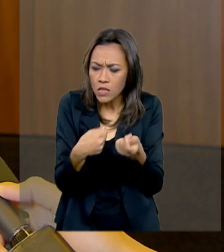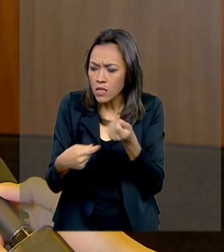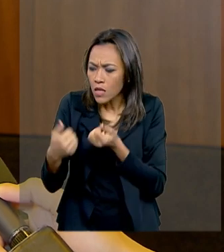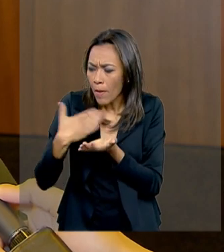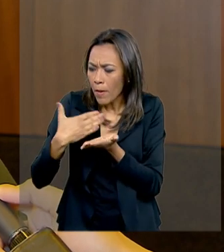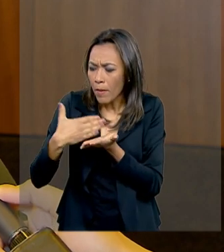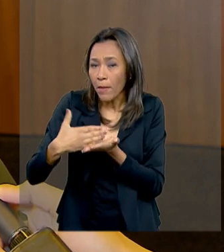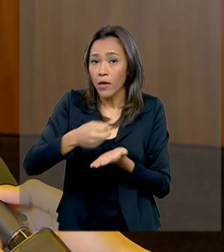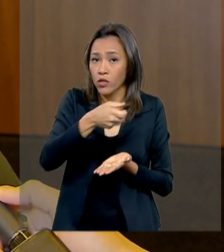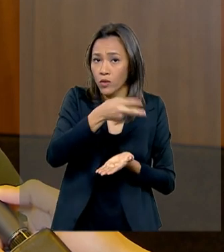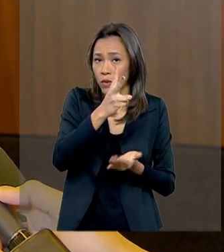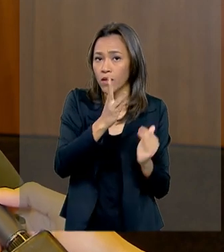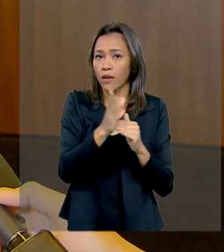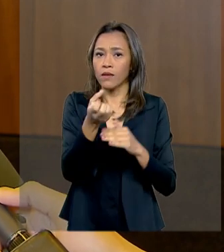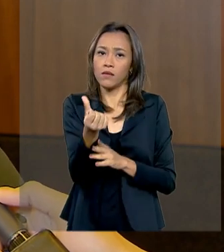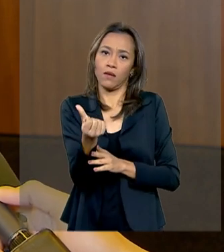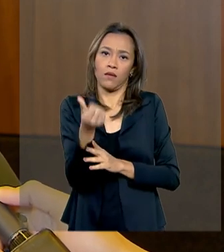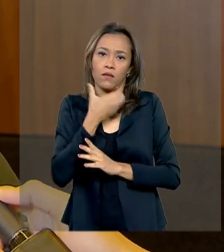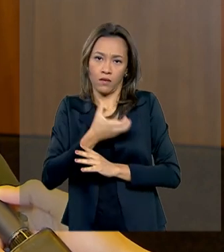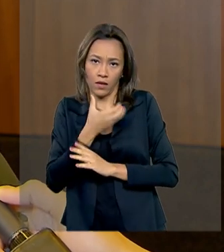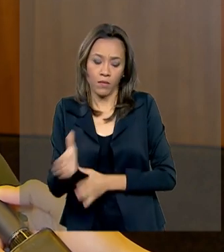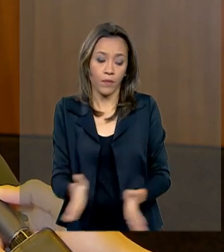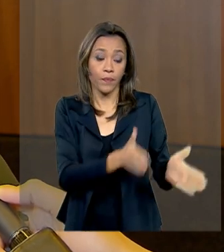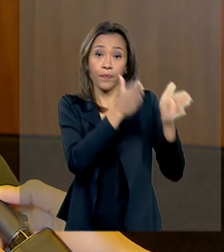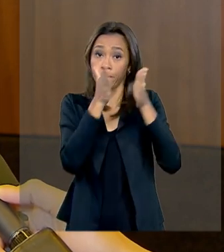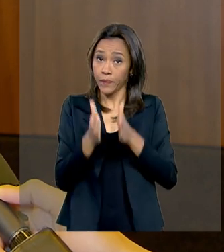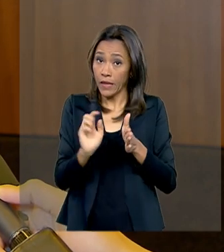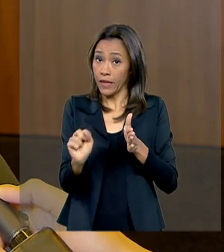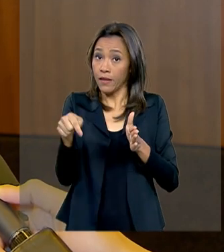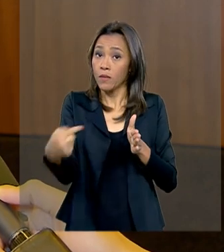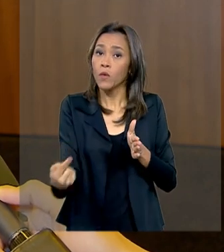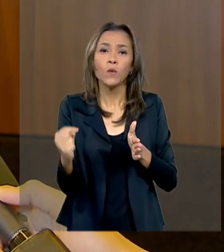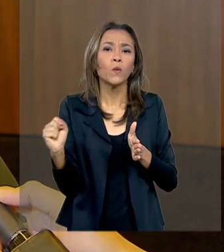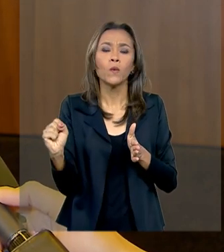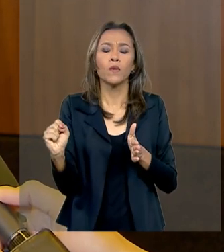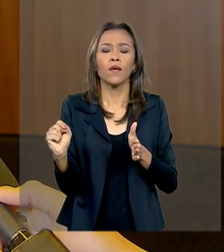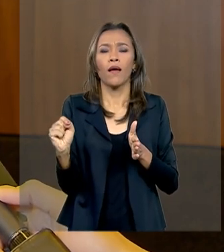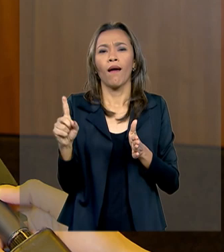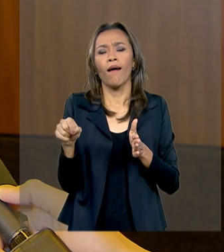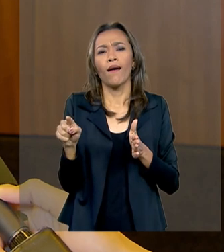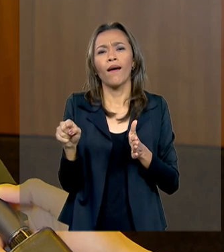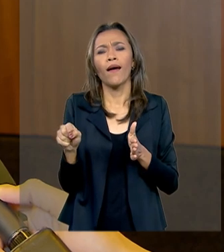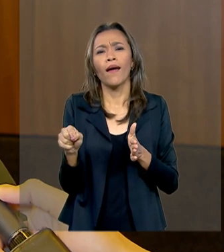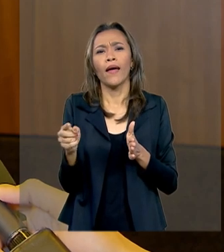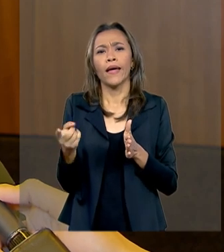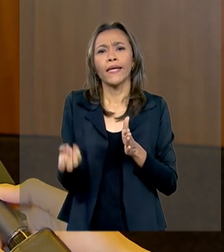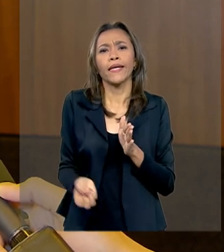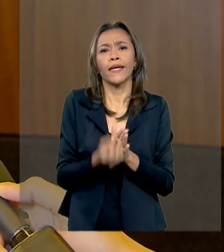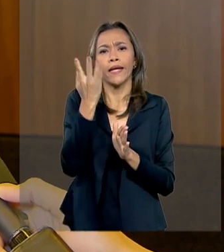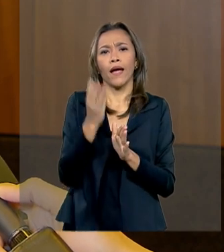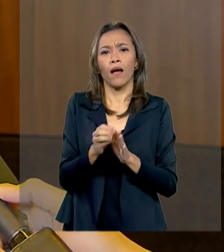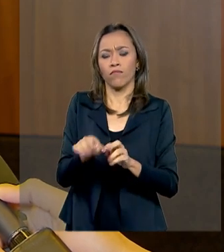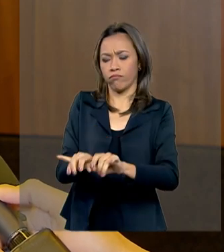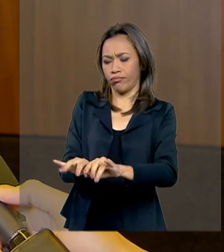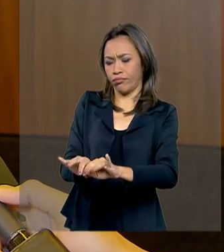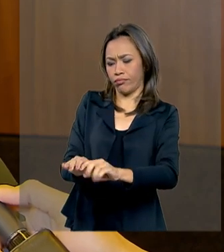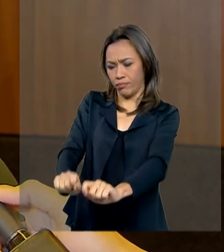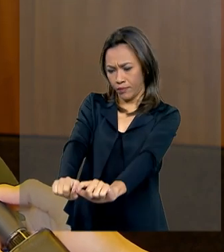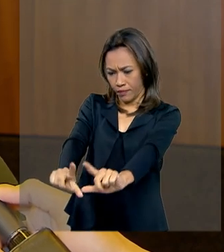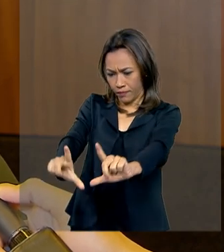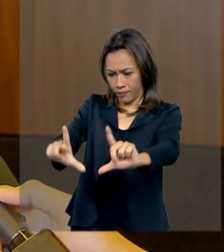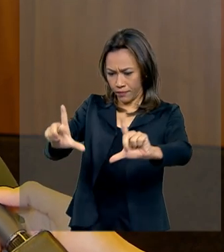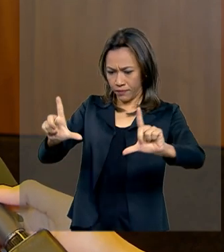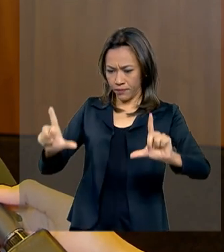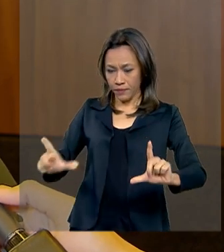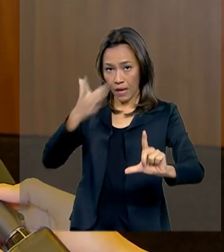de 2 a 6 de dezembro. A segunda iniciativa desse plano de ação é a criação de uma plataforma online, onde os